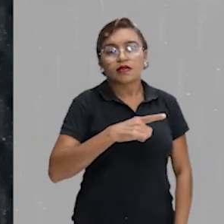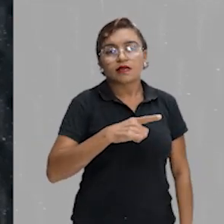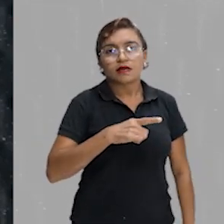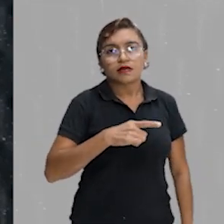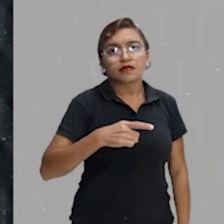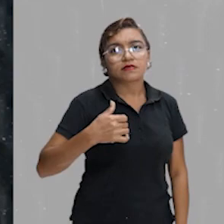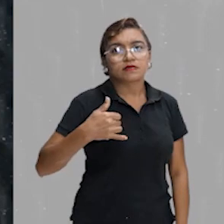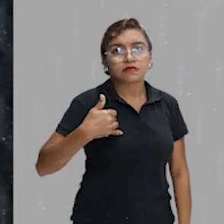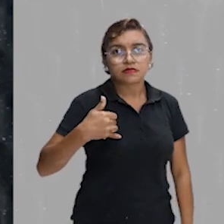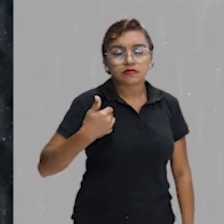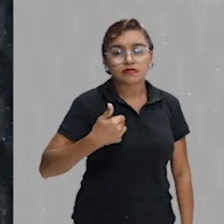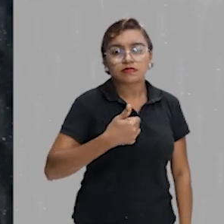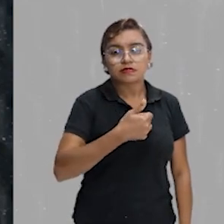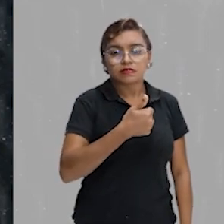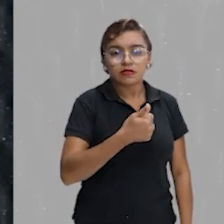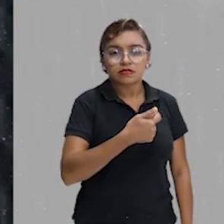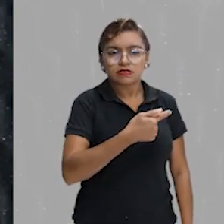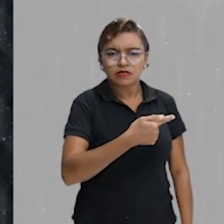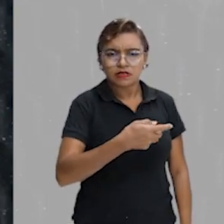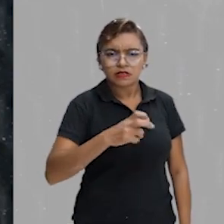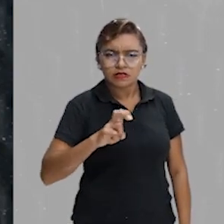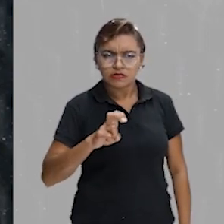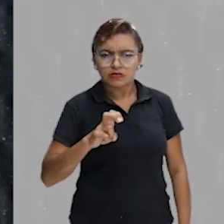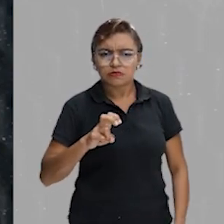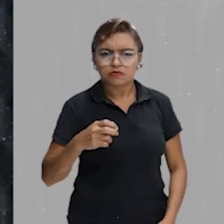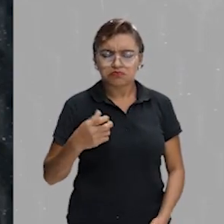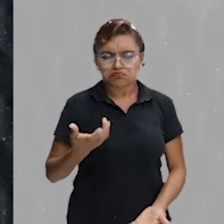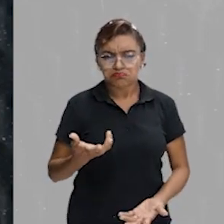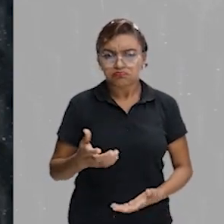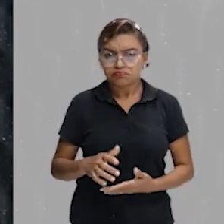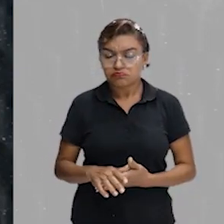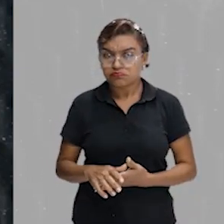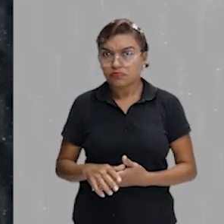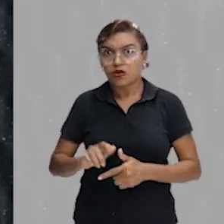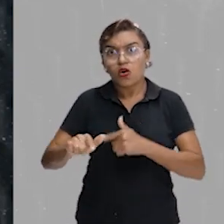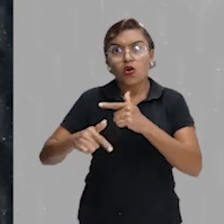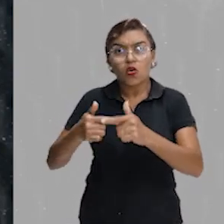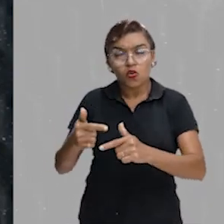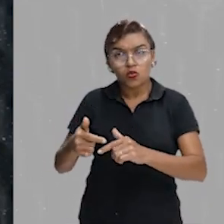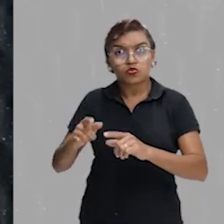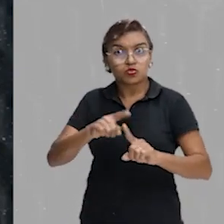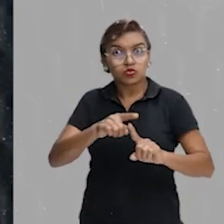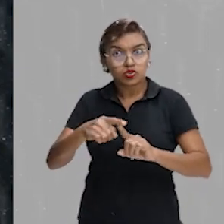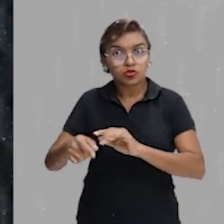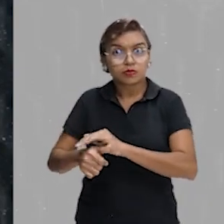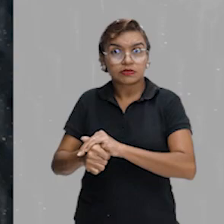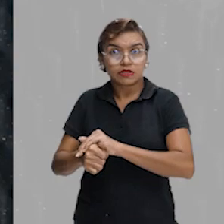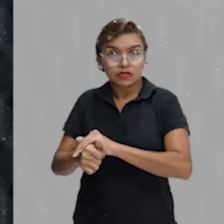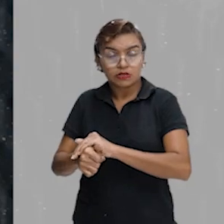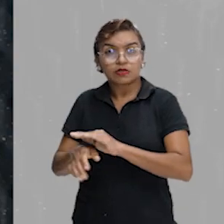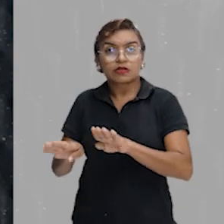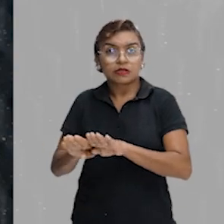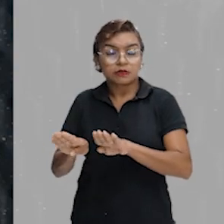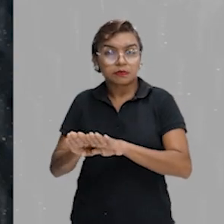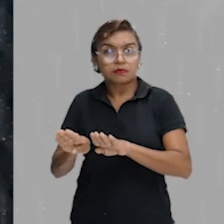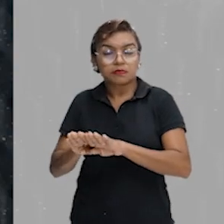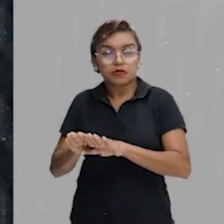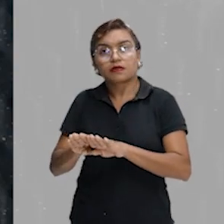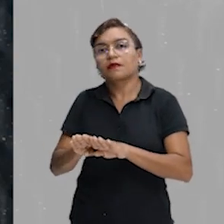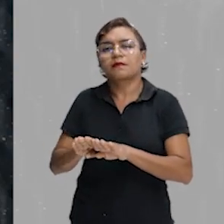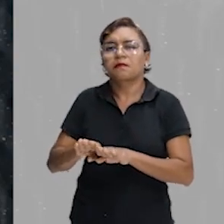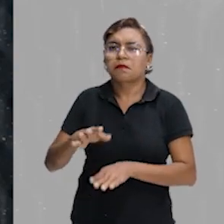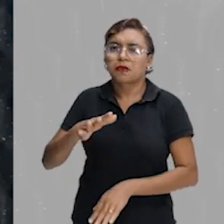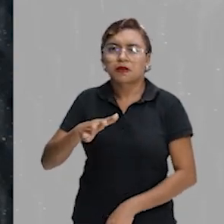Aduaita, também na Índia, que também era uma outra tartaruga da mesma linhagem, de Harriet, que morreu